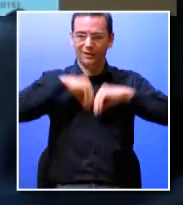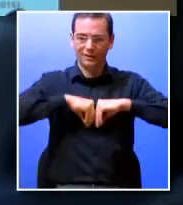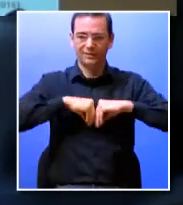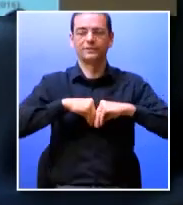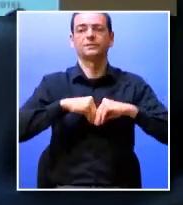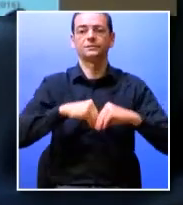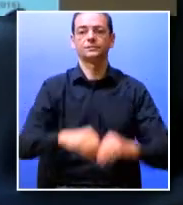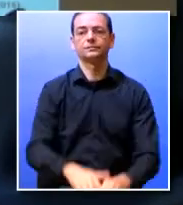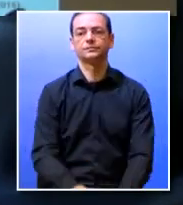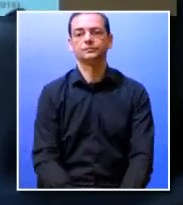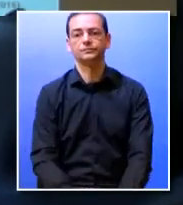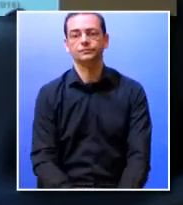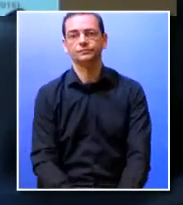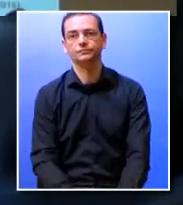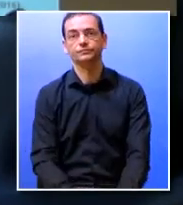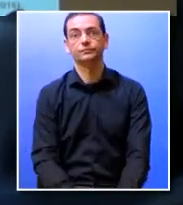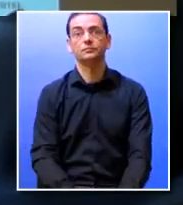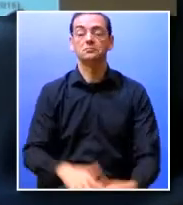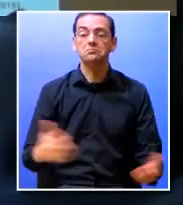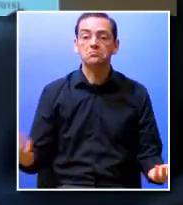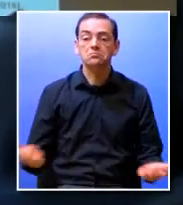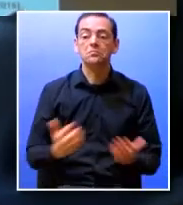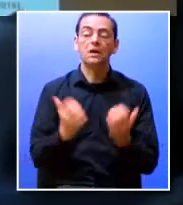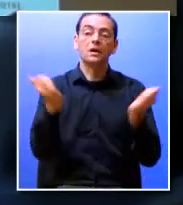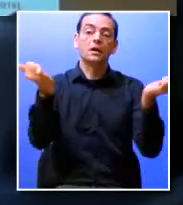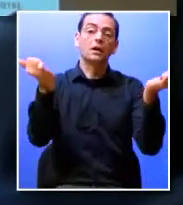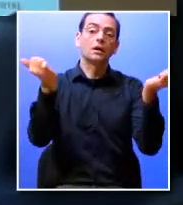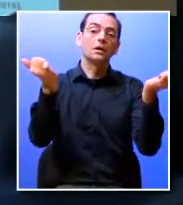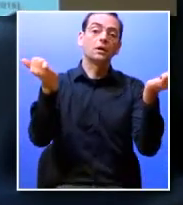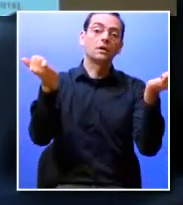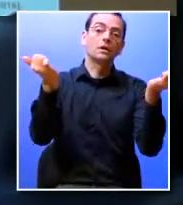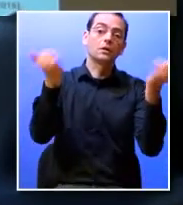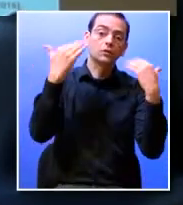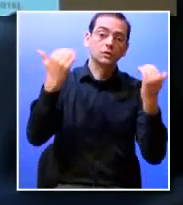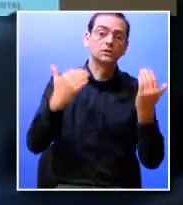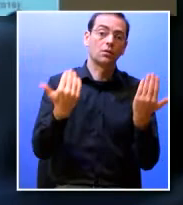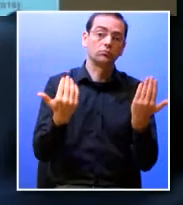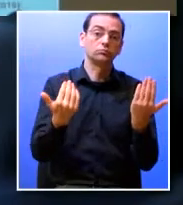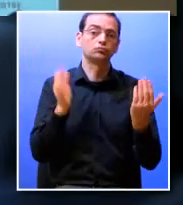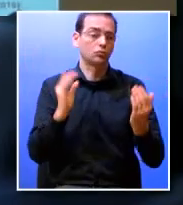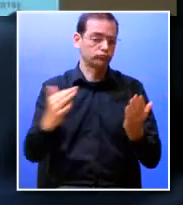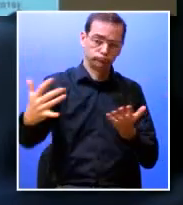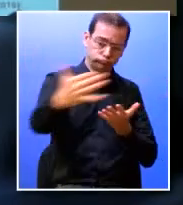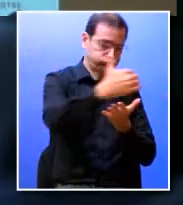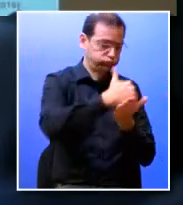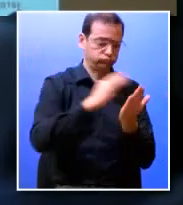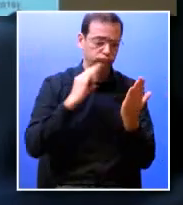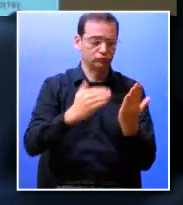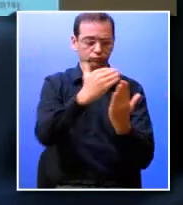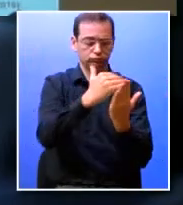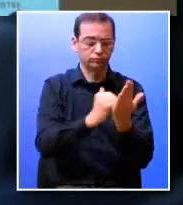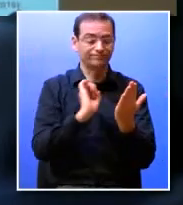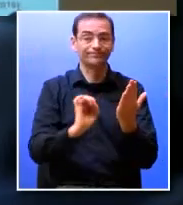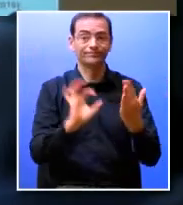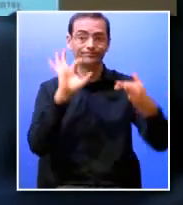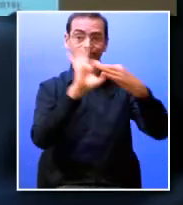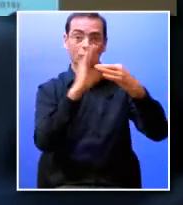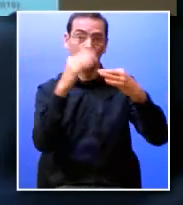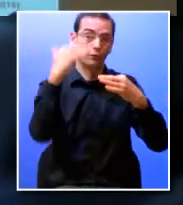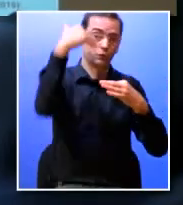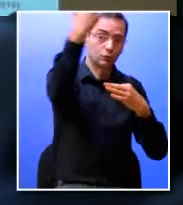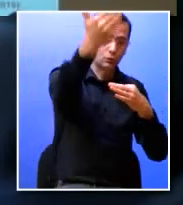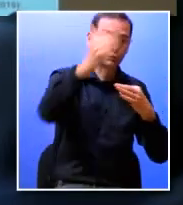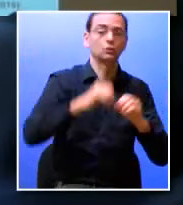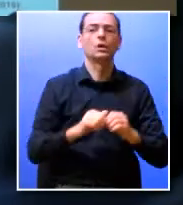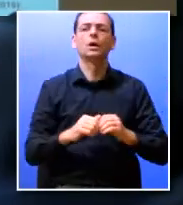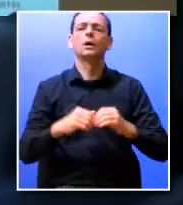depois de ter esta informação numa perspectiva também de futuro o nosso ensino